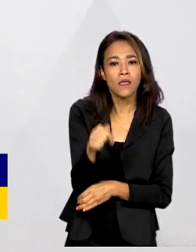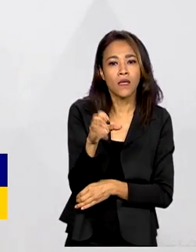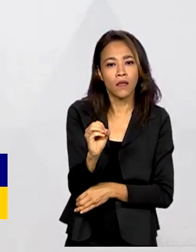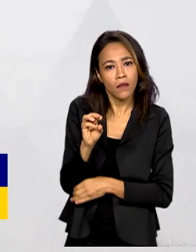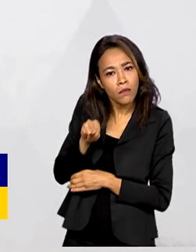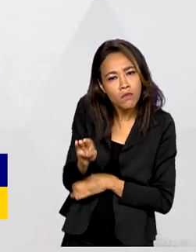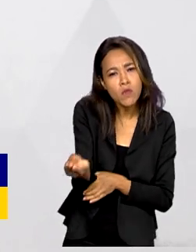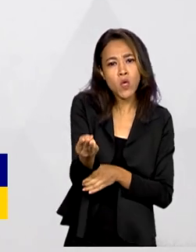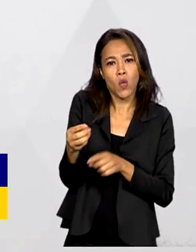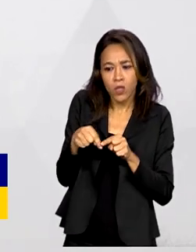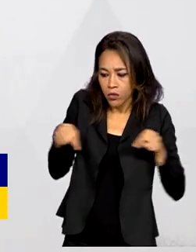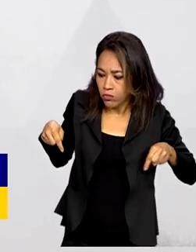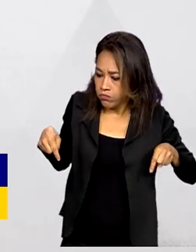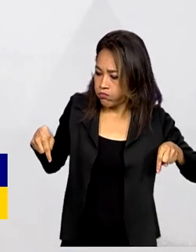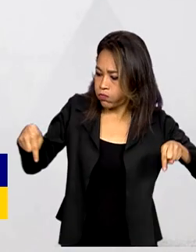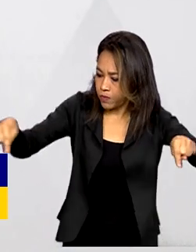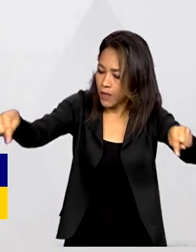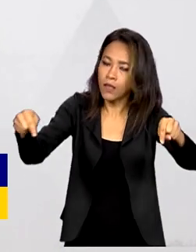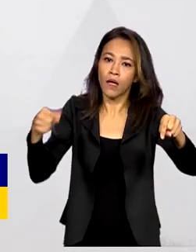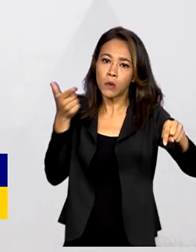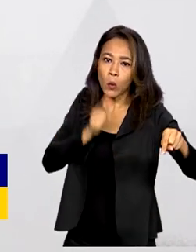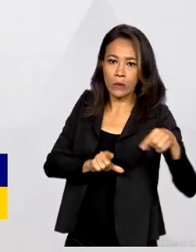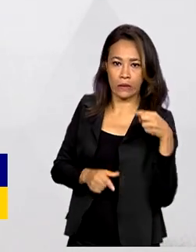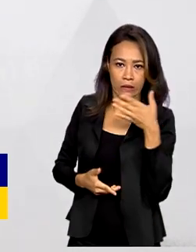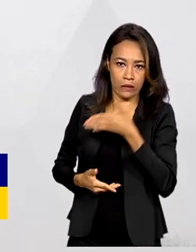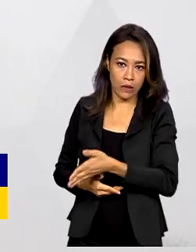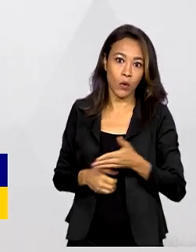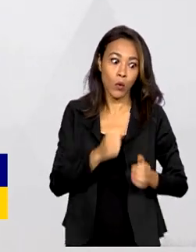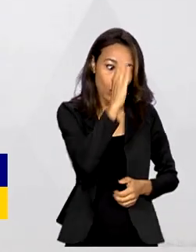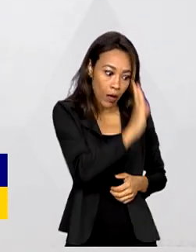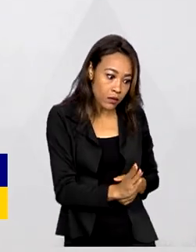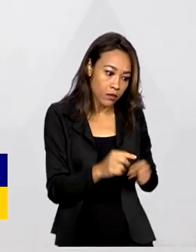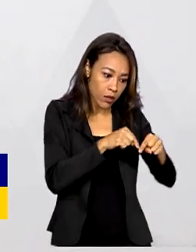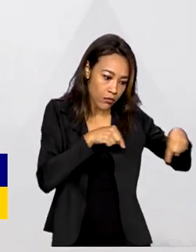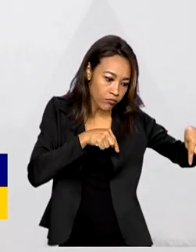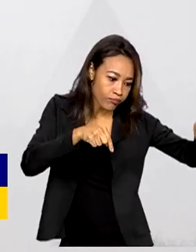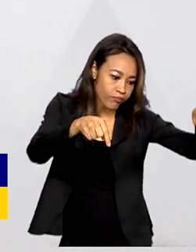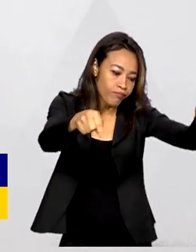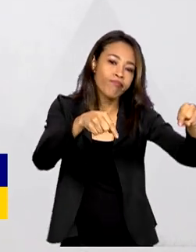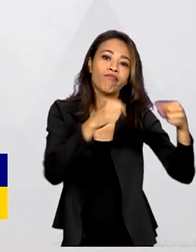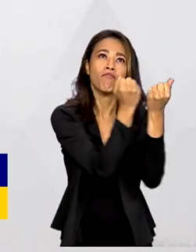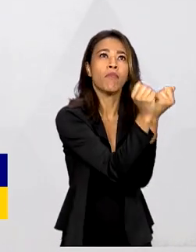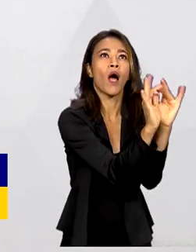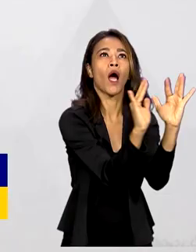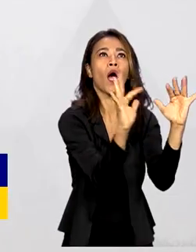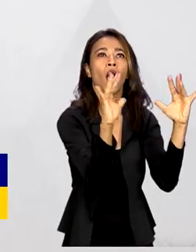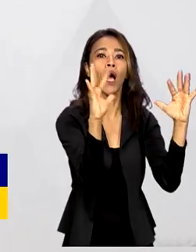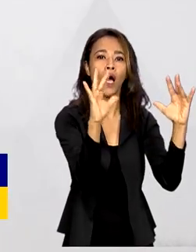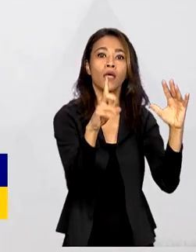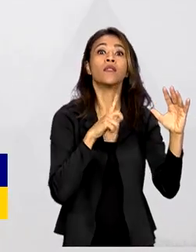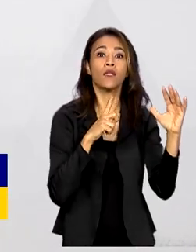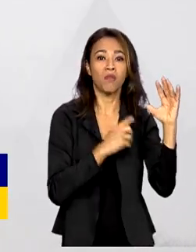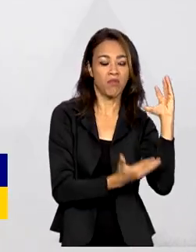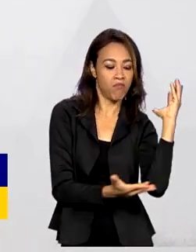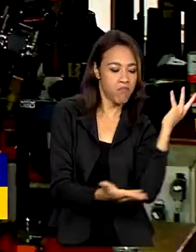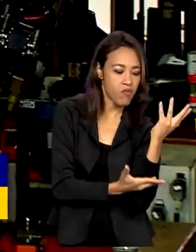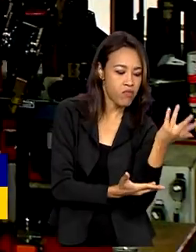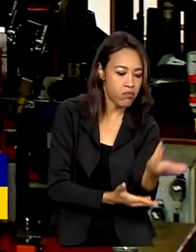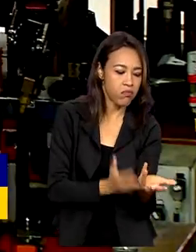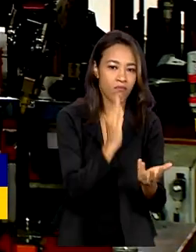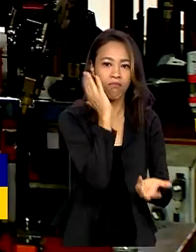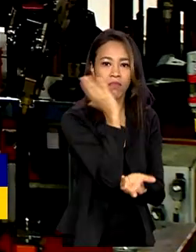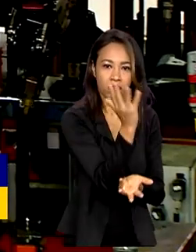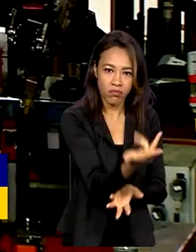de hectares. O Brasil tem uma grande quantidade de área com floresta, mas também uma grande quantidade de área degradada.